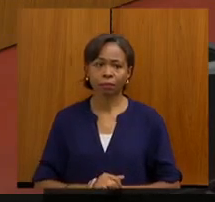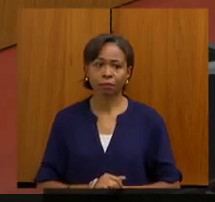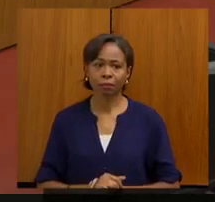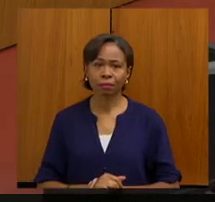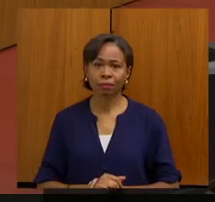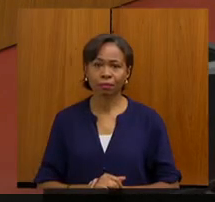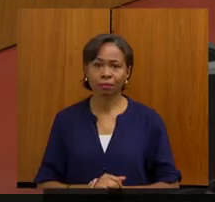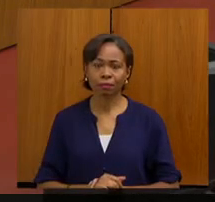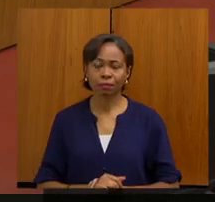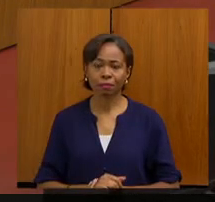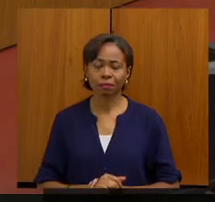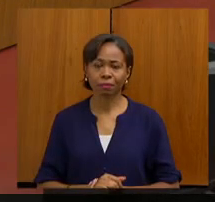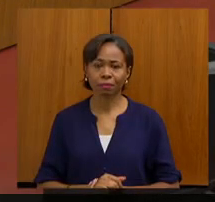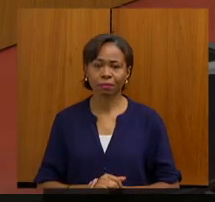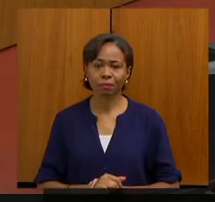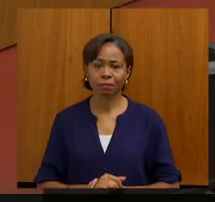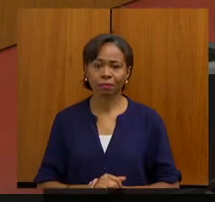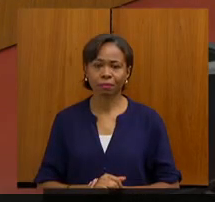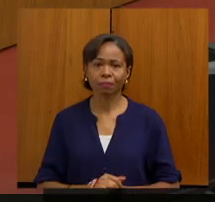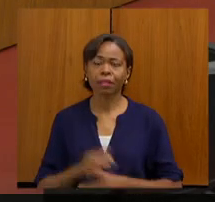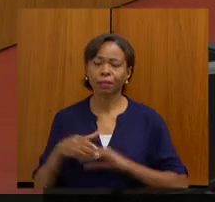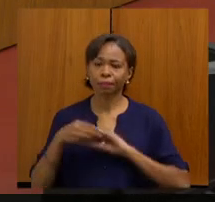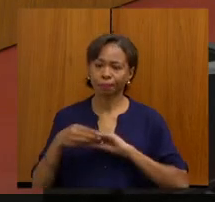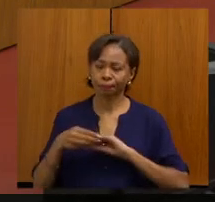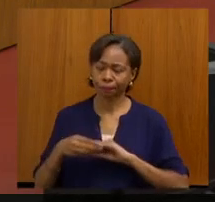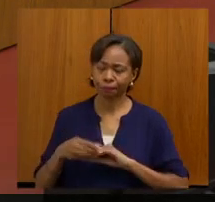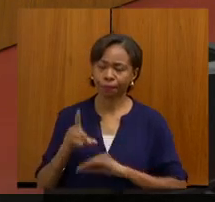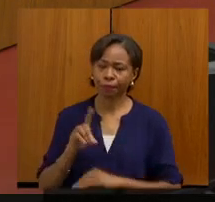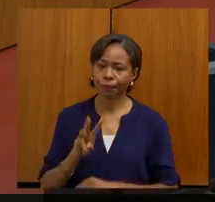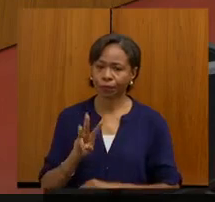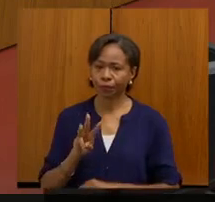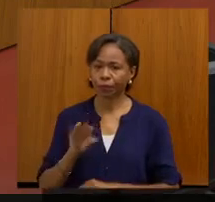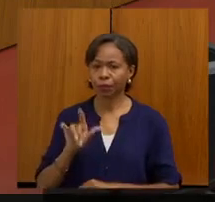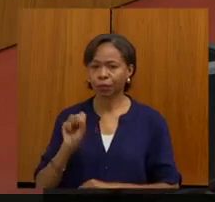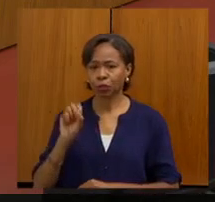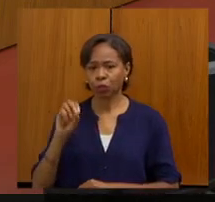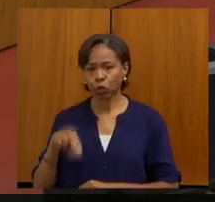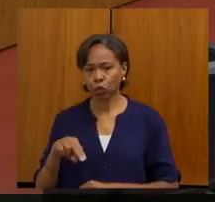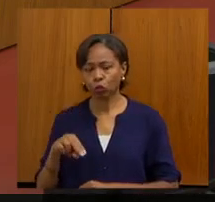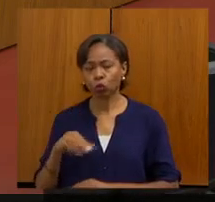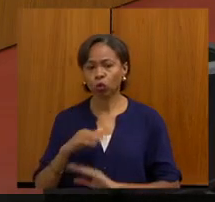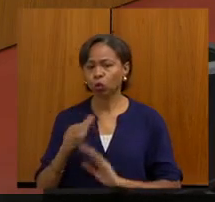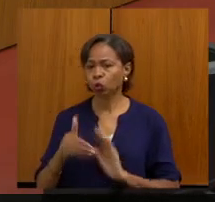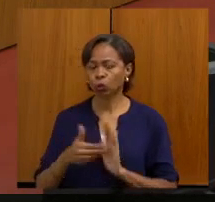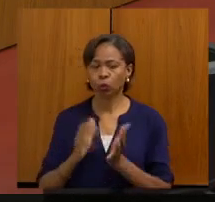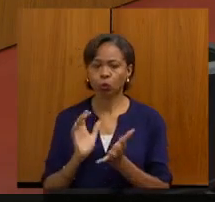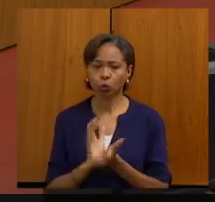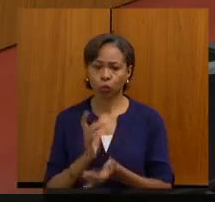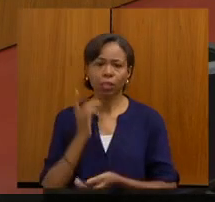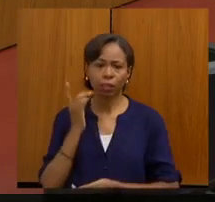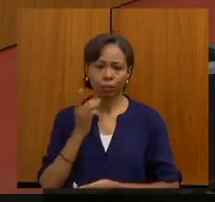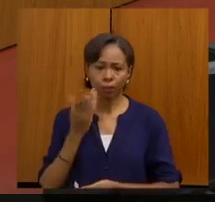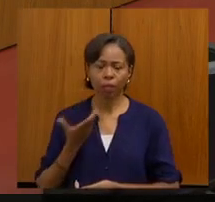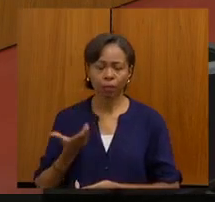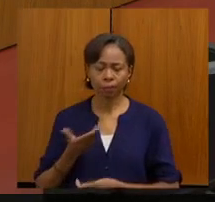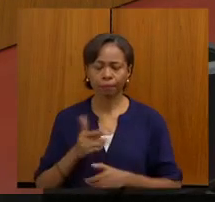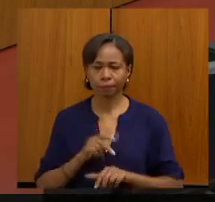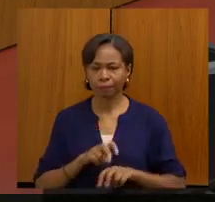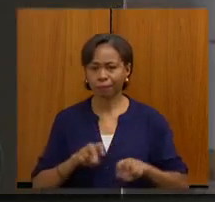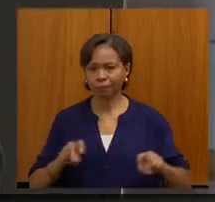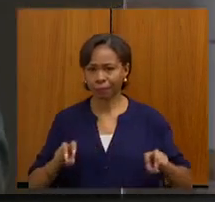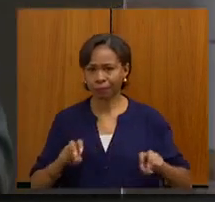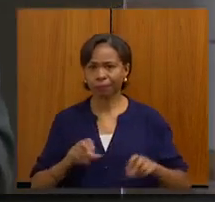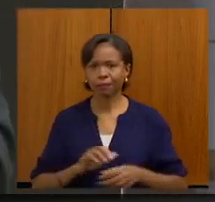Presidente, doutor Wilson, aqui em cumprimento e, da mesma forma, todos os colegas aqui dessa mesa, na pessoa da